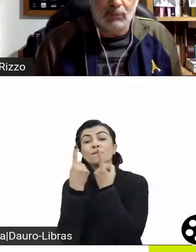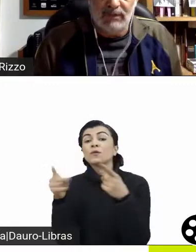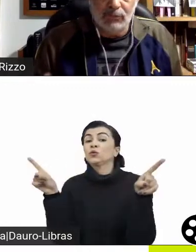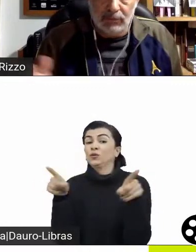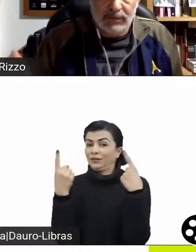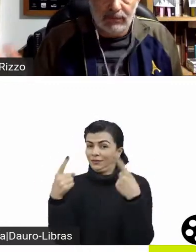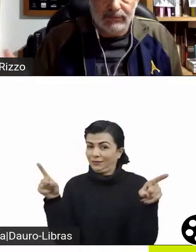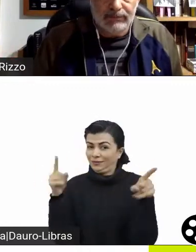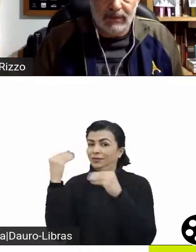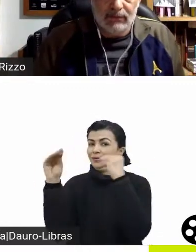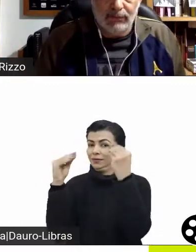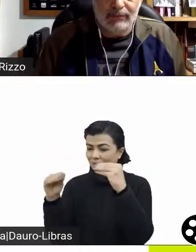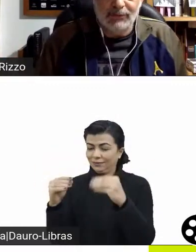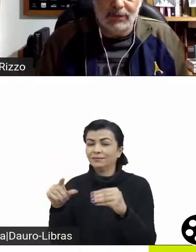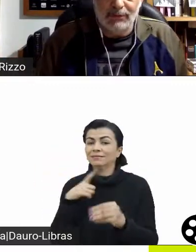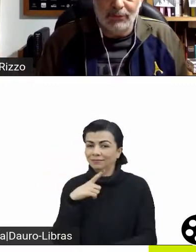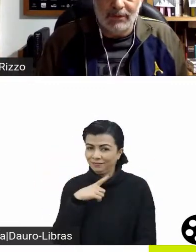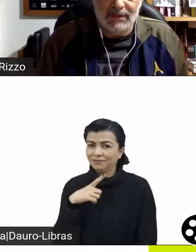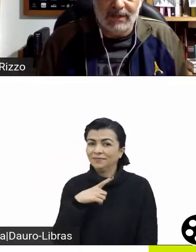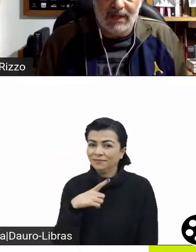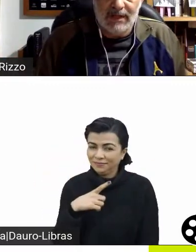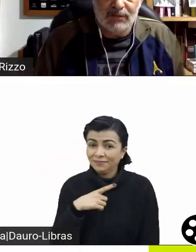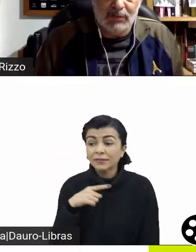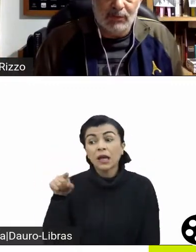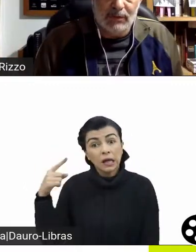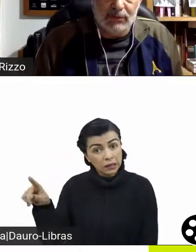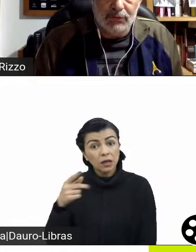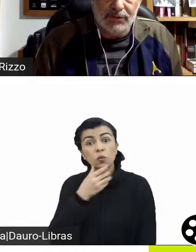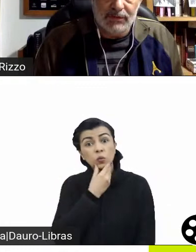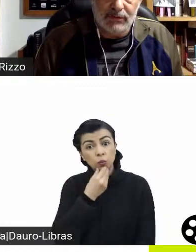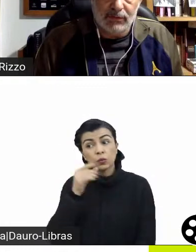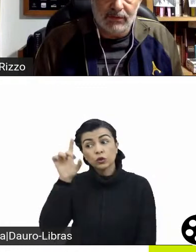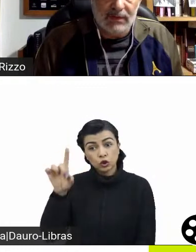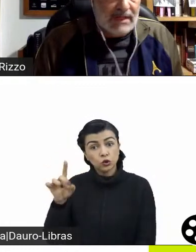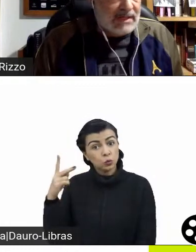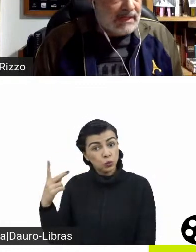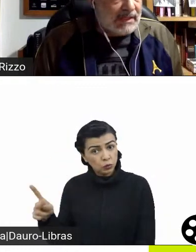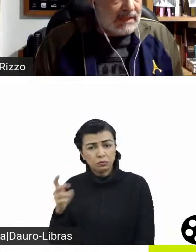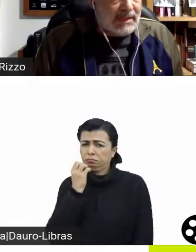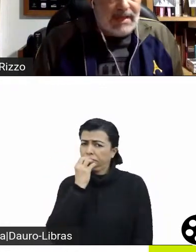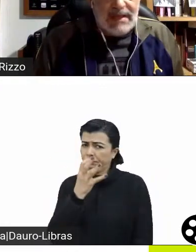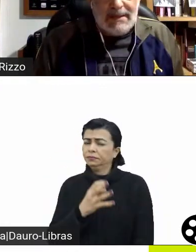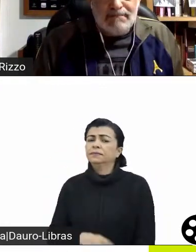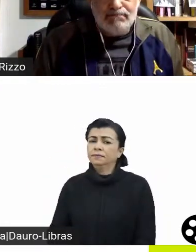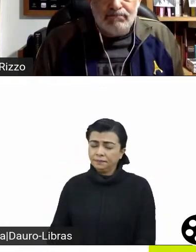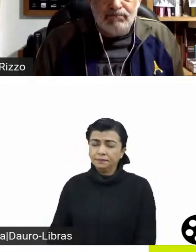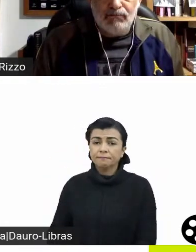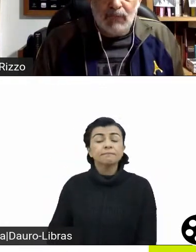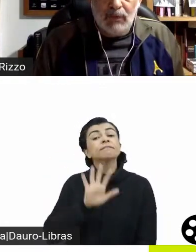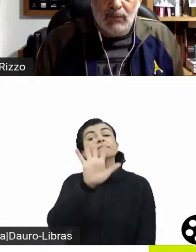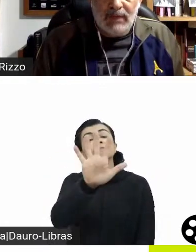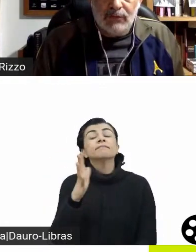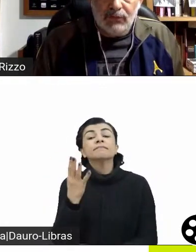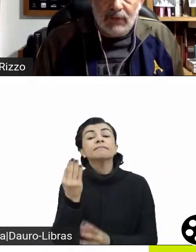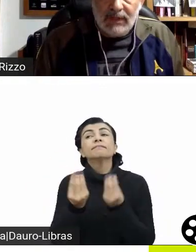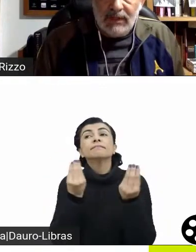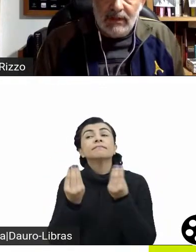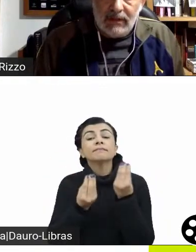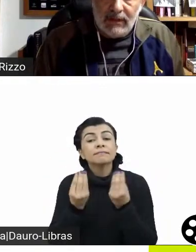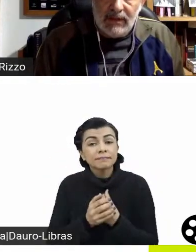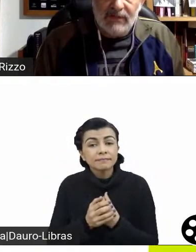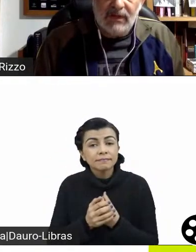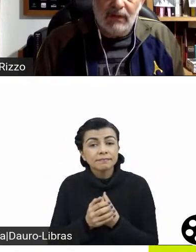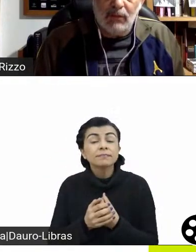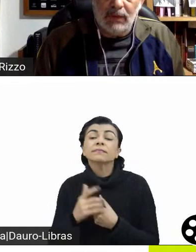o Baz Luhrmann, o diretor de O Grande Guedes, Pimulan Rouge, essas coisas. E aí, Márcio, vou